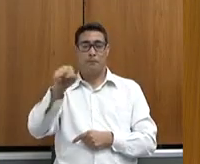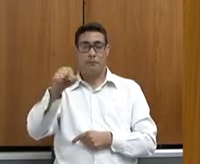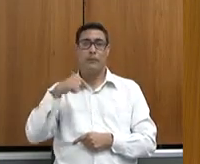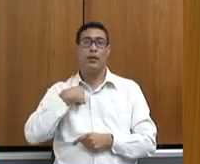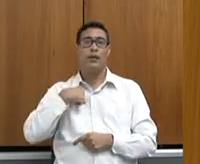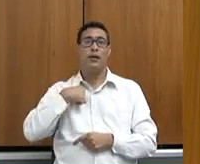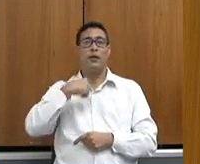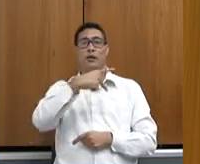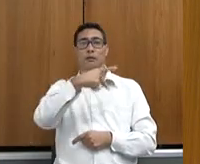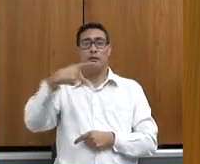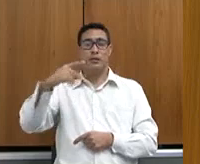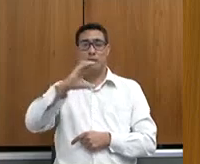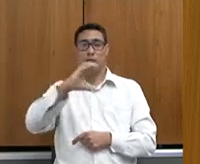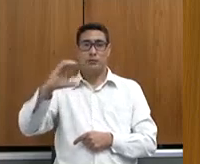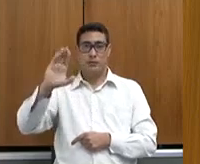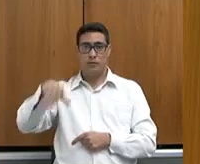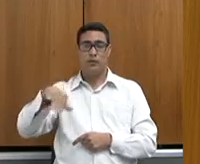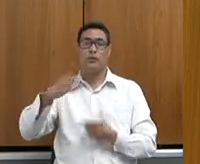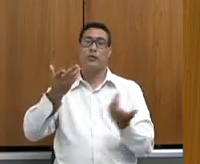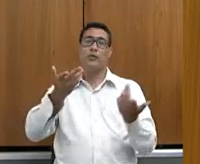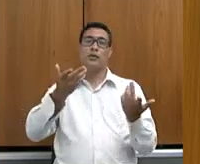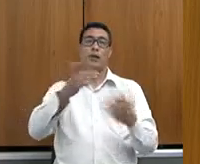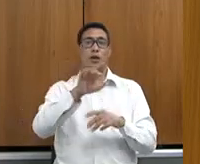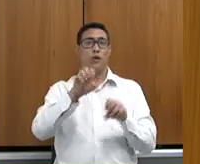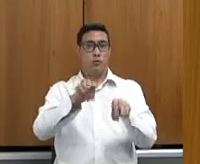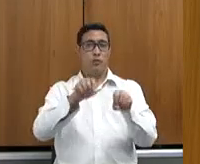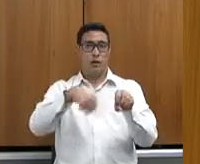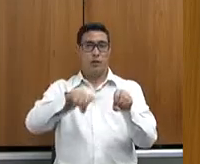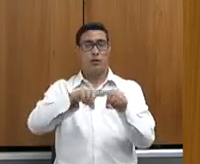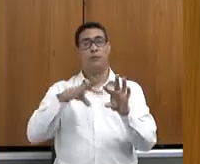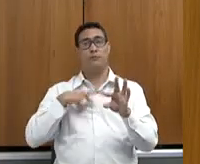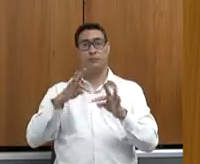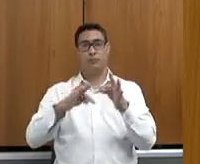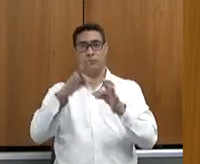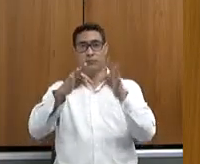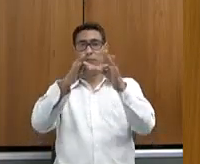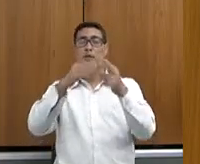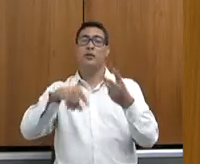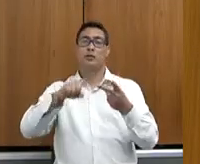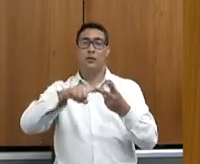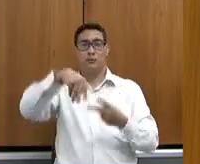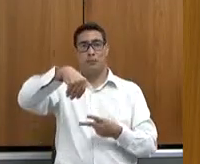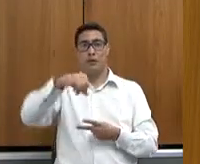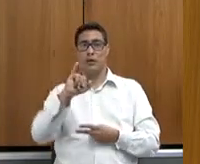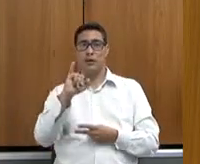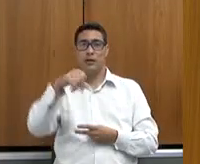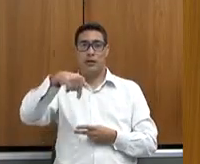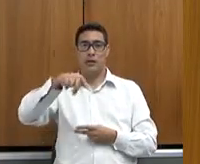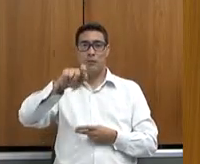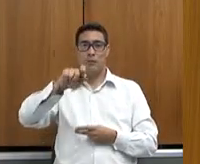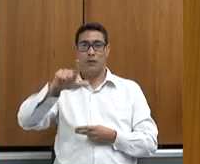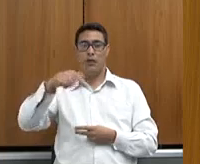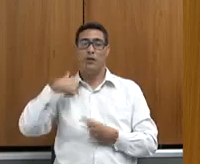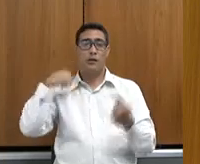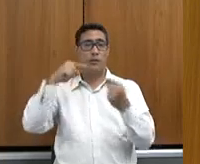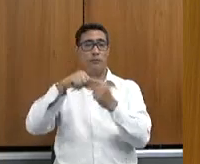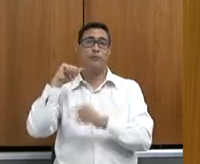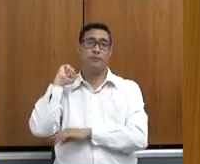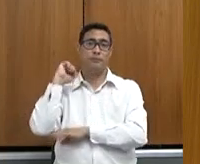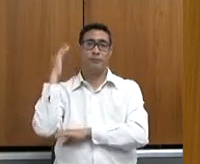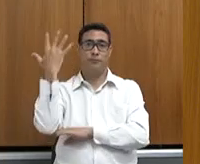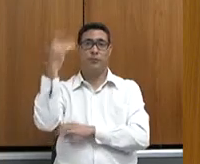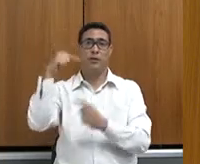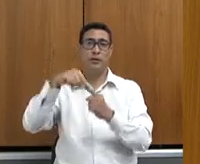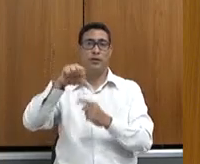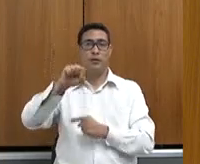e Tecnologia. Também registro a presença Miguel Riboni Jr., assessor de Meio Ambiente da SEAPA,